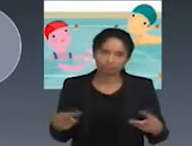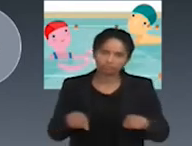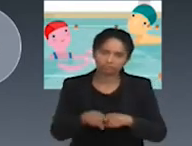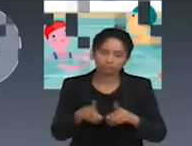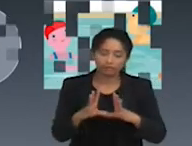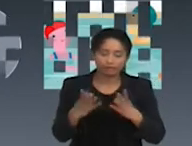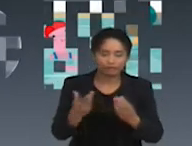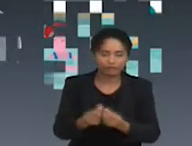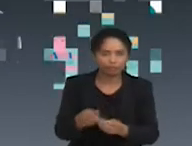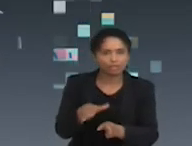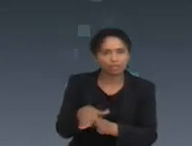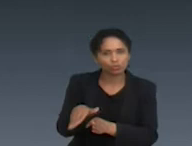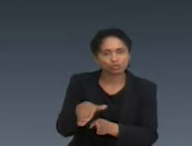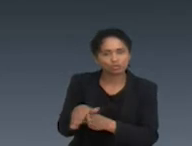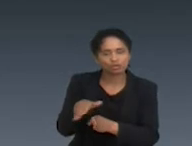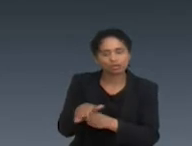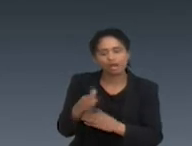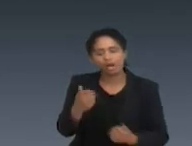de tratamento.